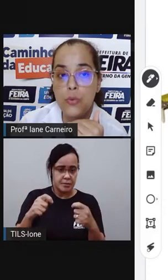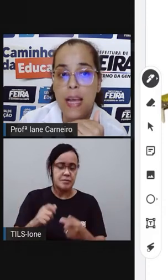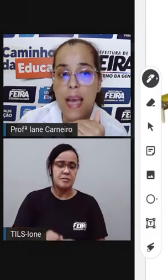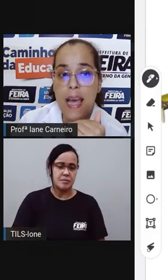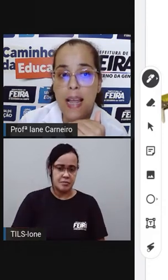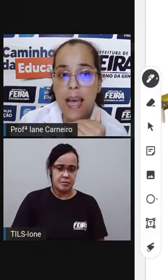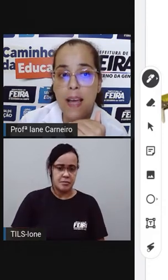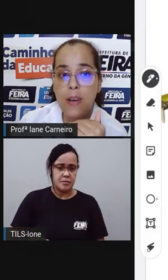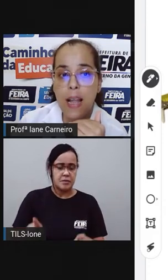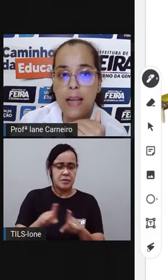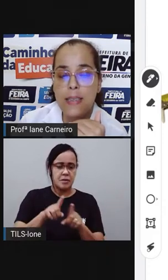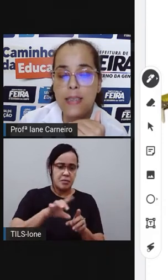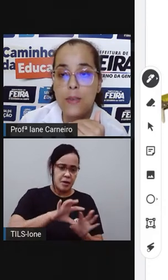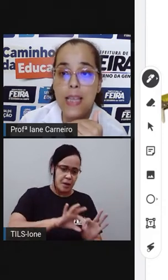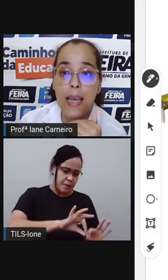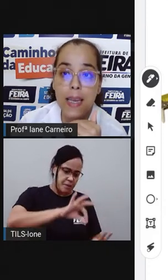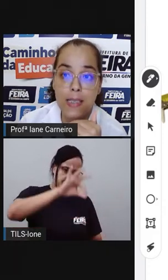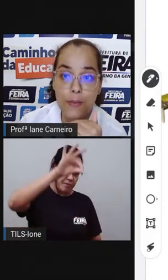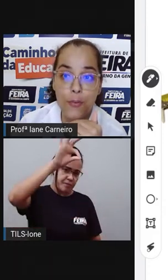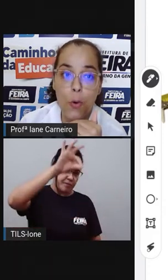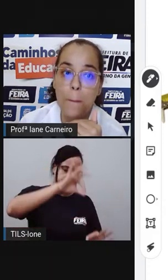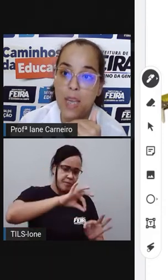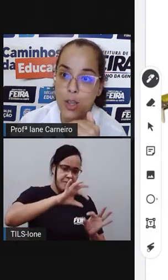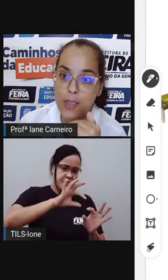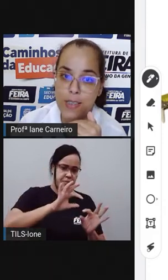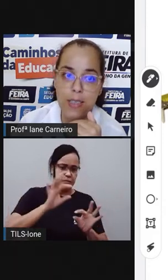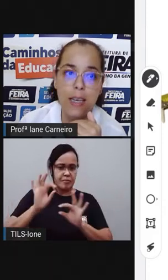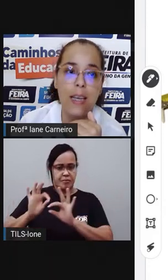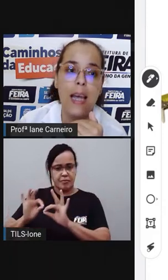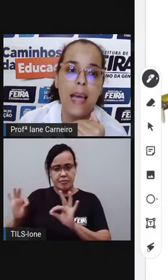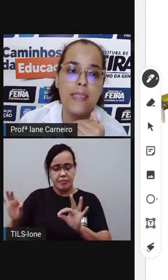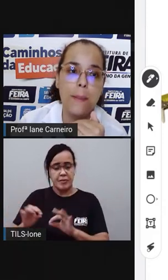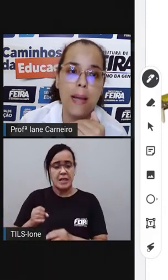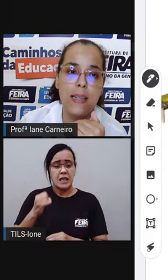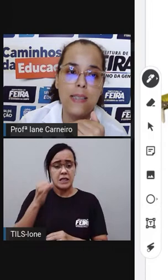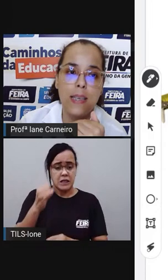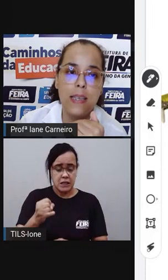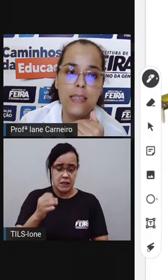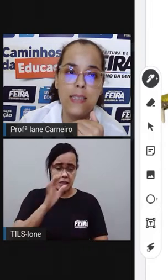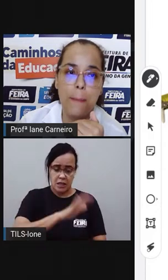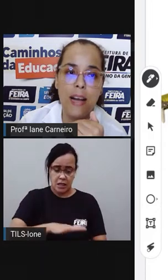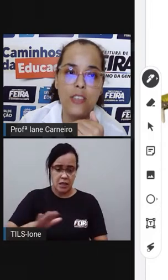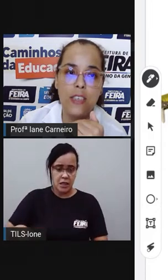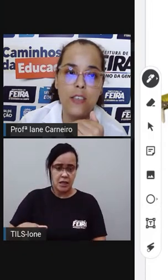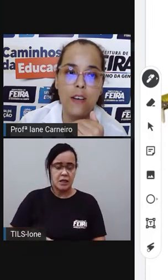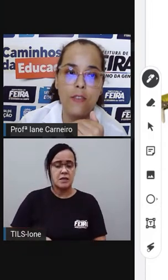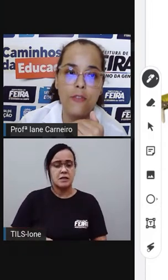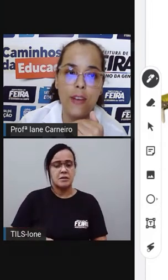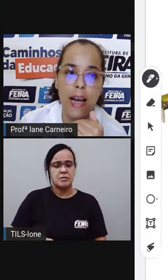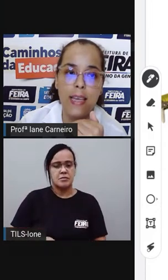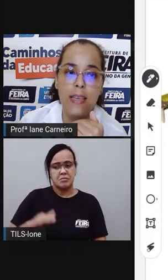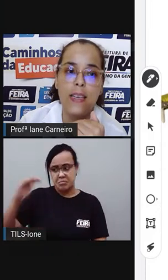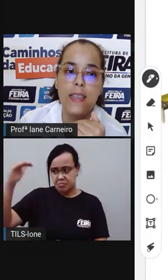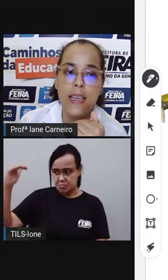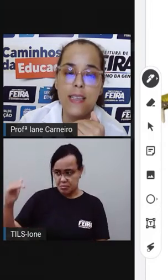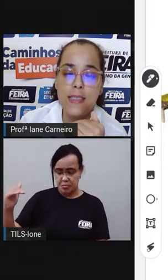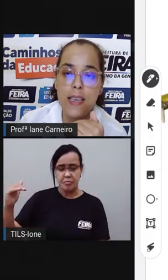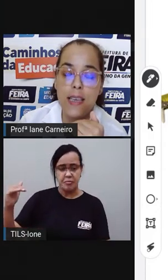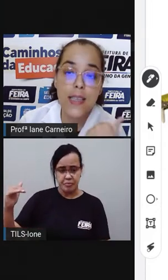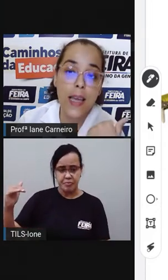a altura, ela é regulada. Então, se a criança for menorzinha, essa balança aqui, essa parte daqui, ó, vai